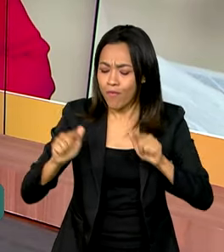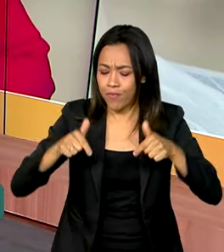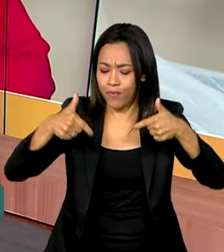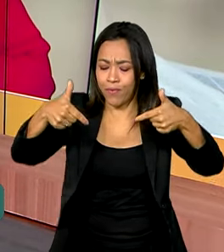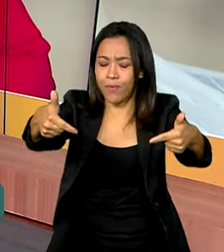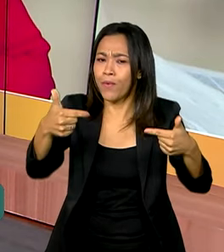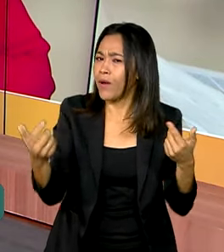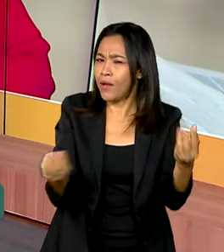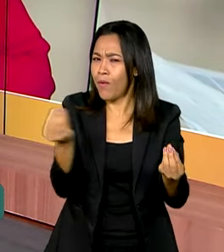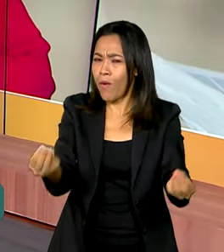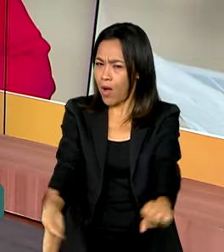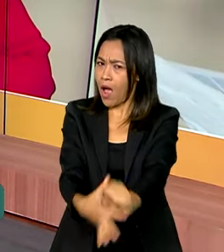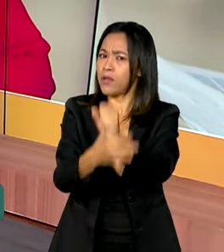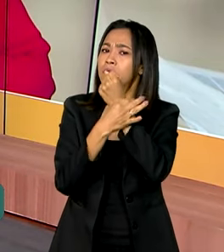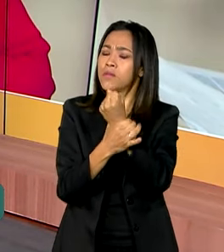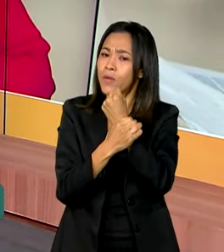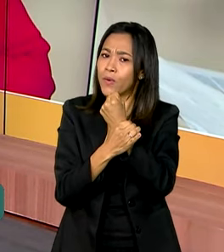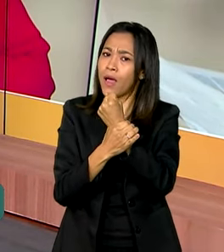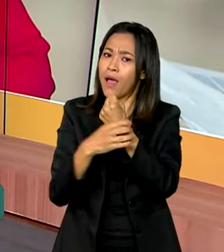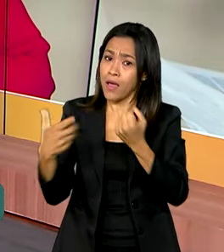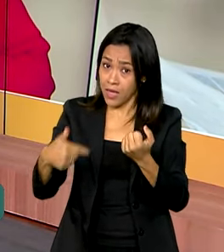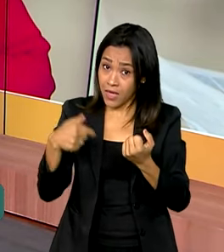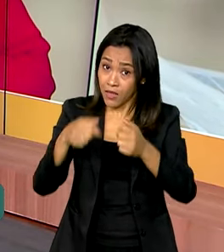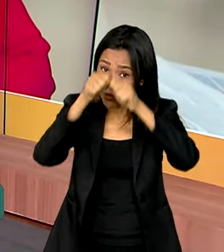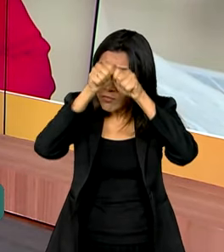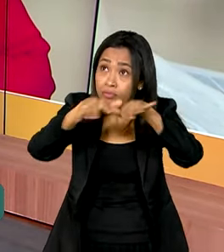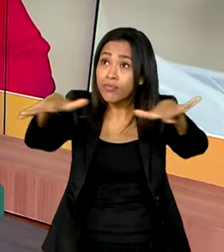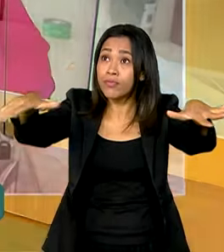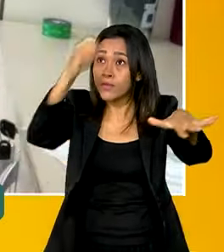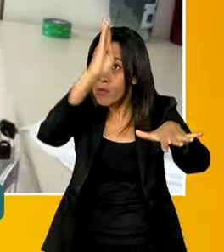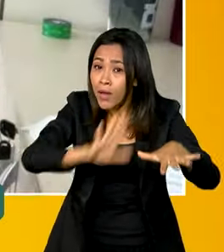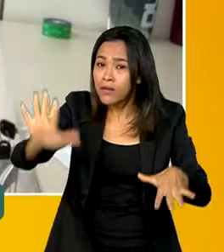conseguir garantir que esse serviço vá para todos os cantos do país.